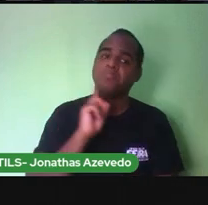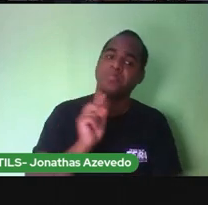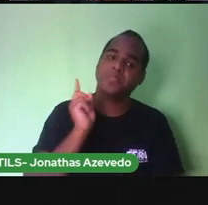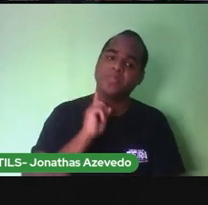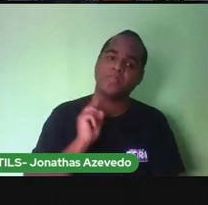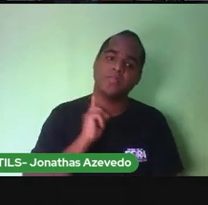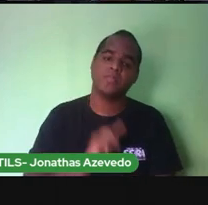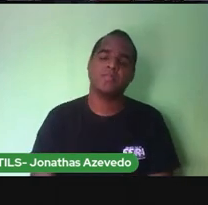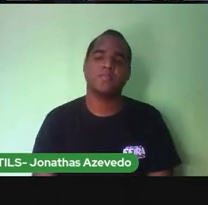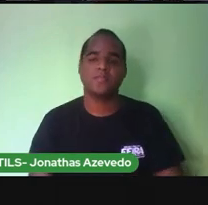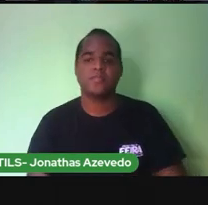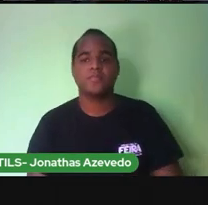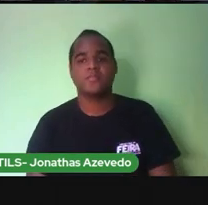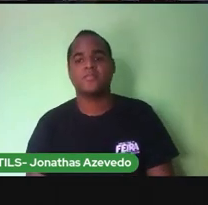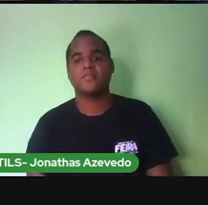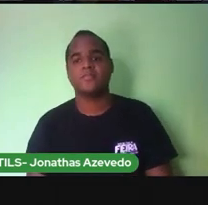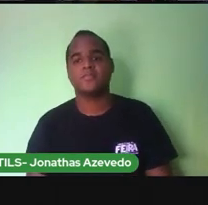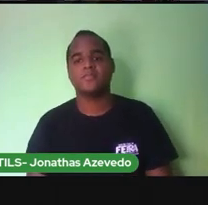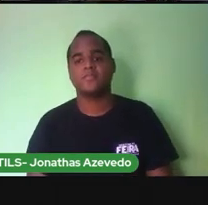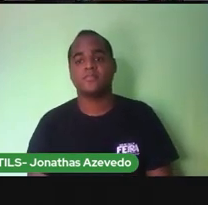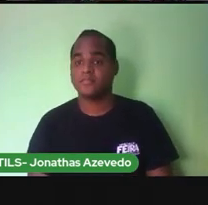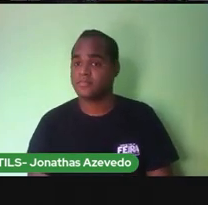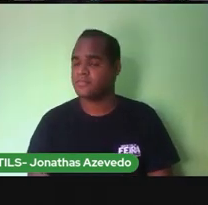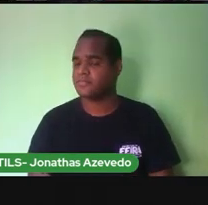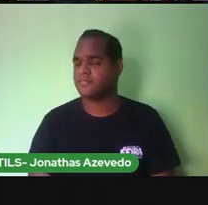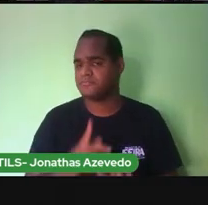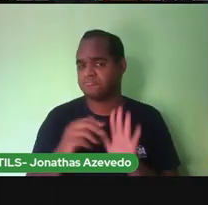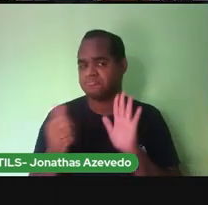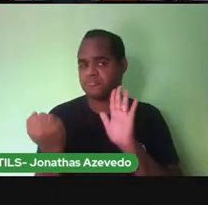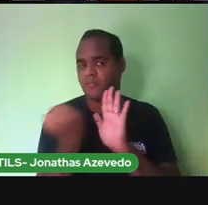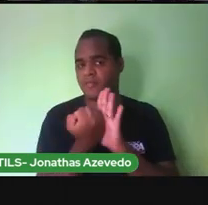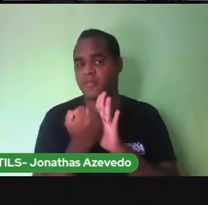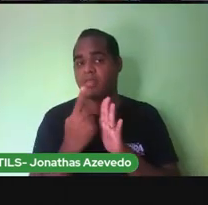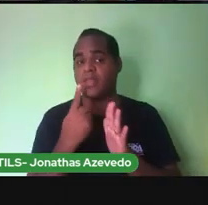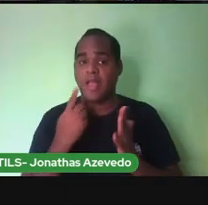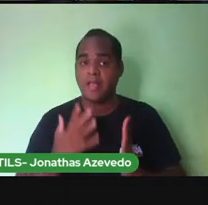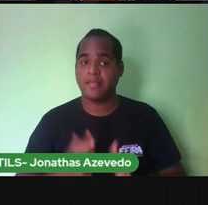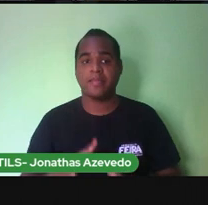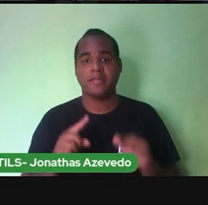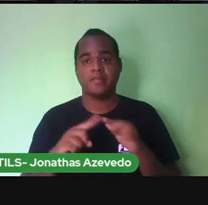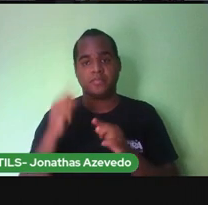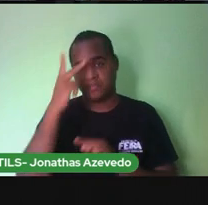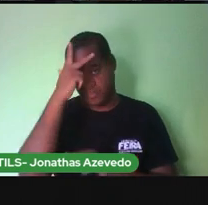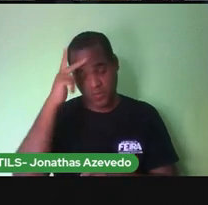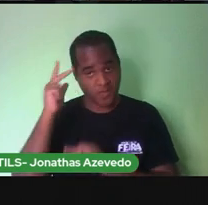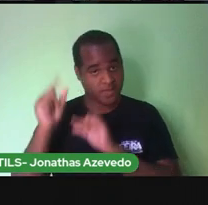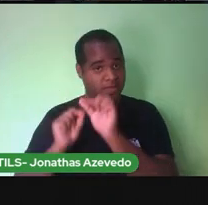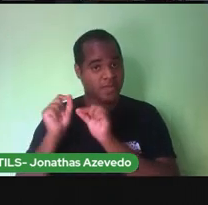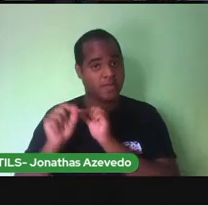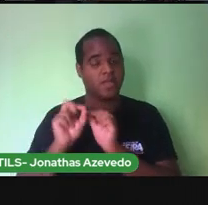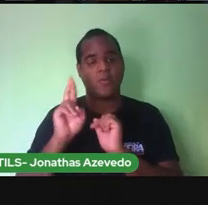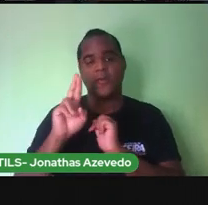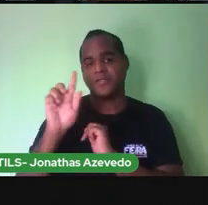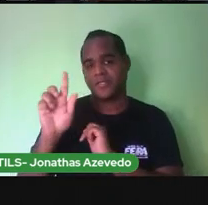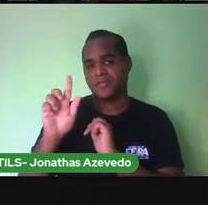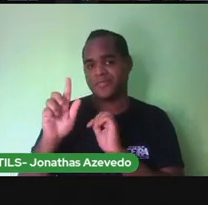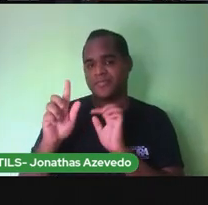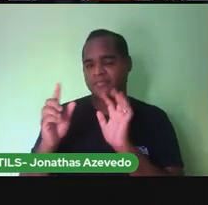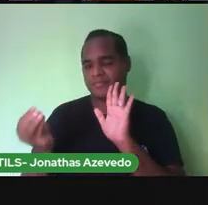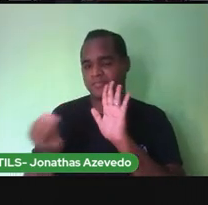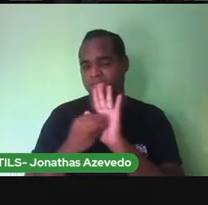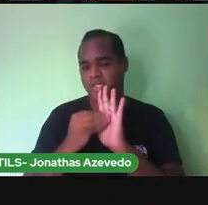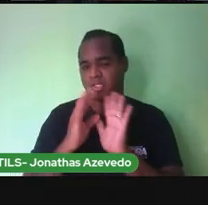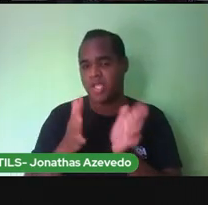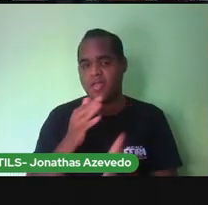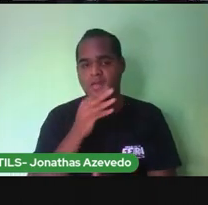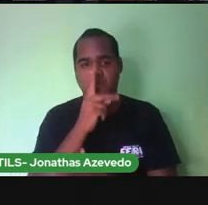A carteira de identidade recebe o nome também de Registro Civil, mas a gente sempre fala o RG. Já viu seus